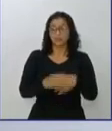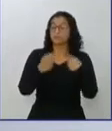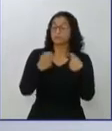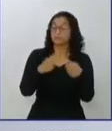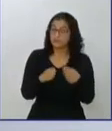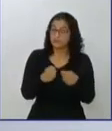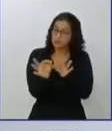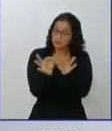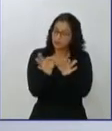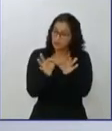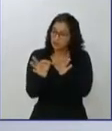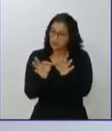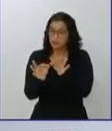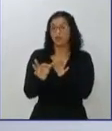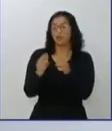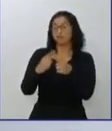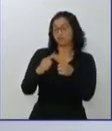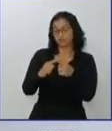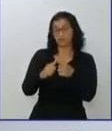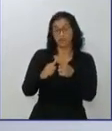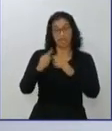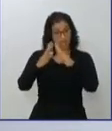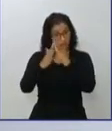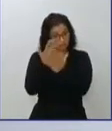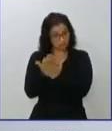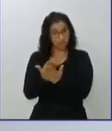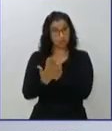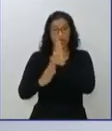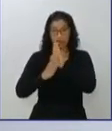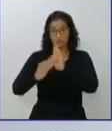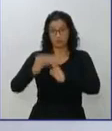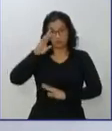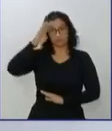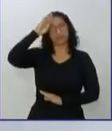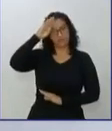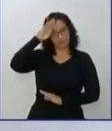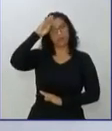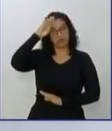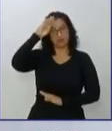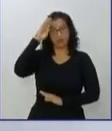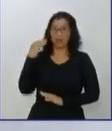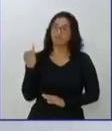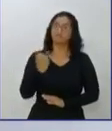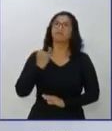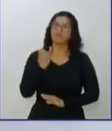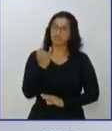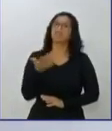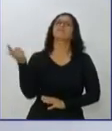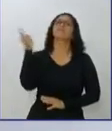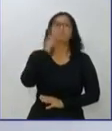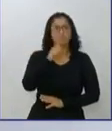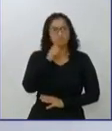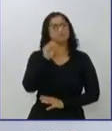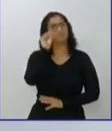-militar é um modelo de gestão compartilhada. Quantas escolas? E ele dá muito certo, Tatá, na medida que você aplica numa comunidade